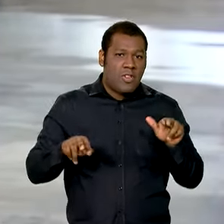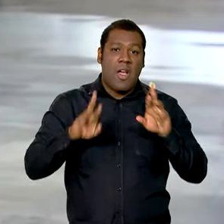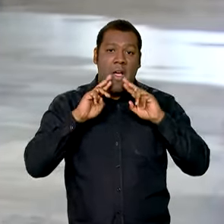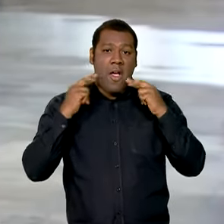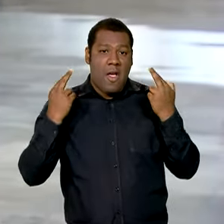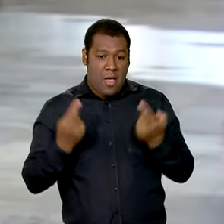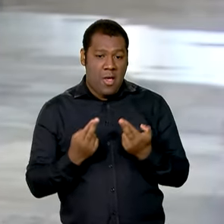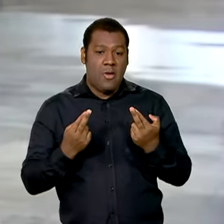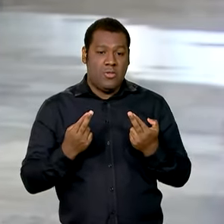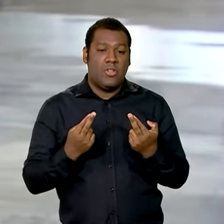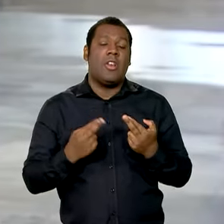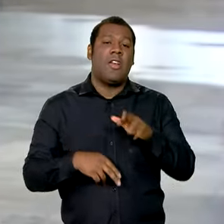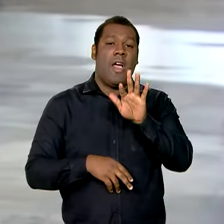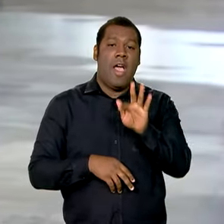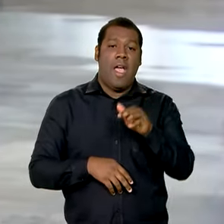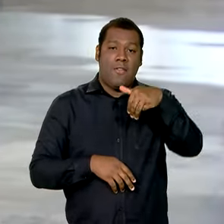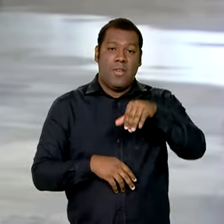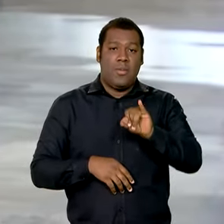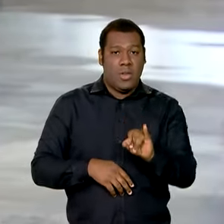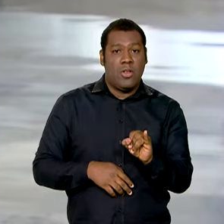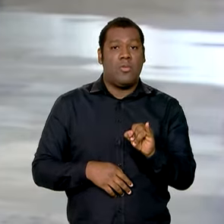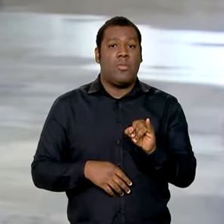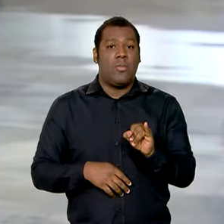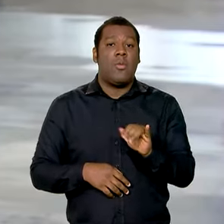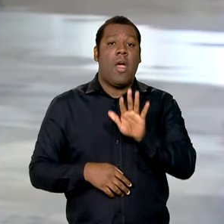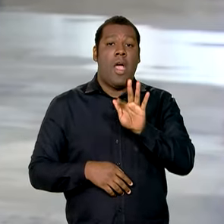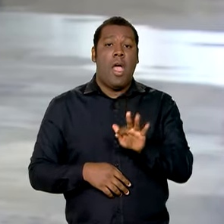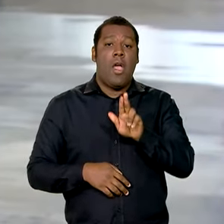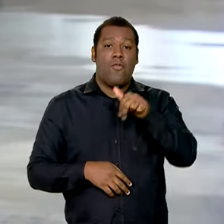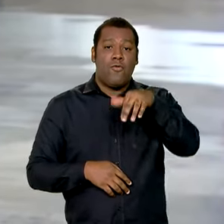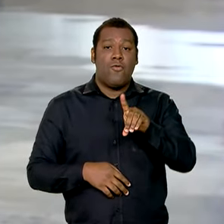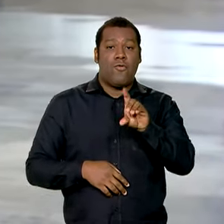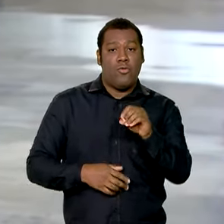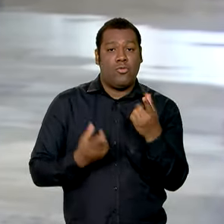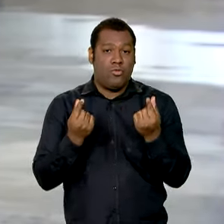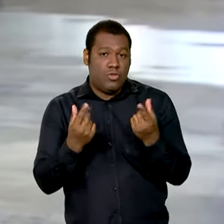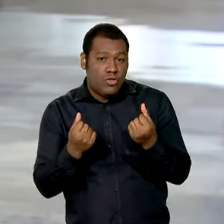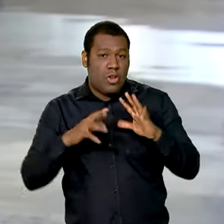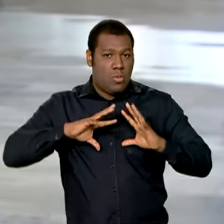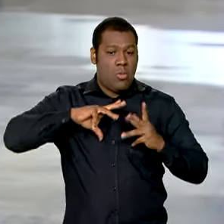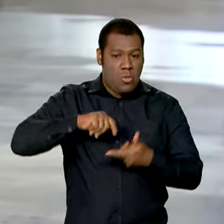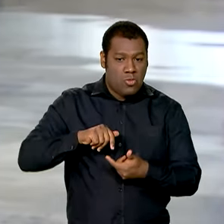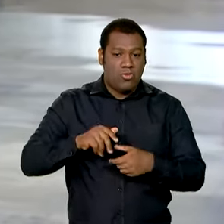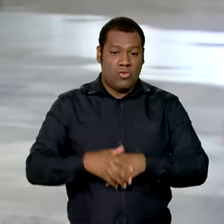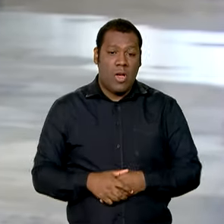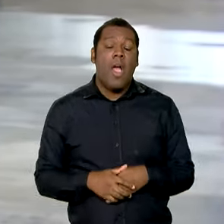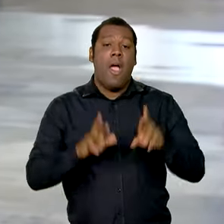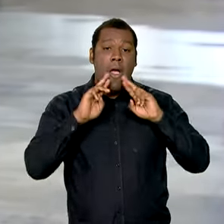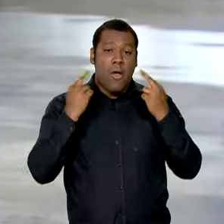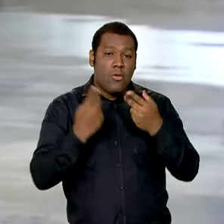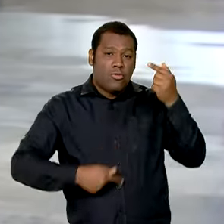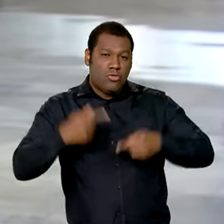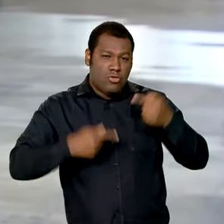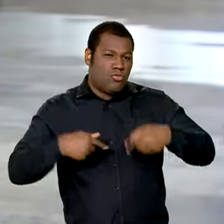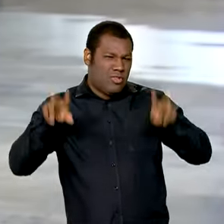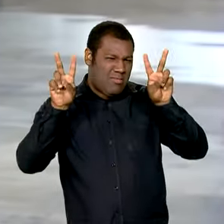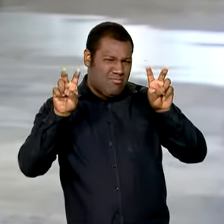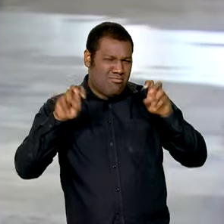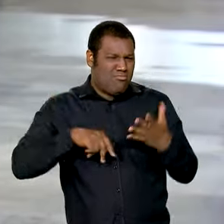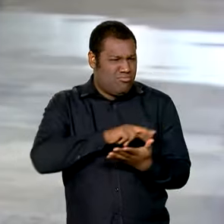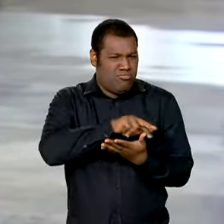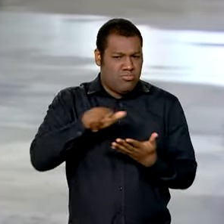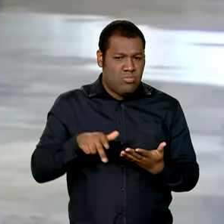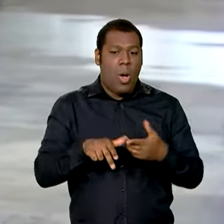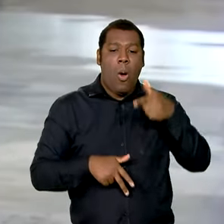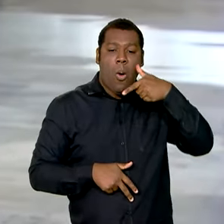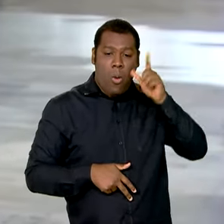de primafera do FMI, do Fundo Monetário Internacional, que são reuniões que debatem vários assuntos. Ontem, por exemplo,